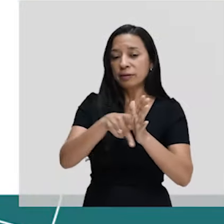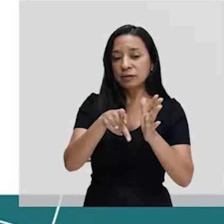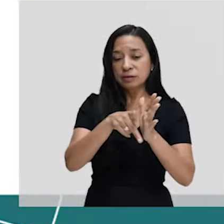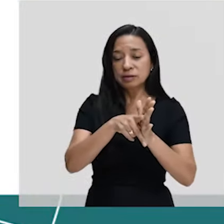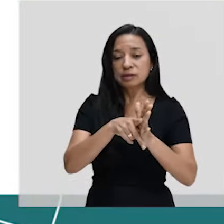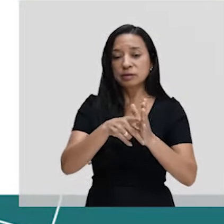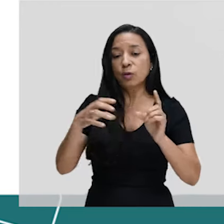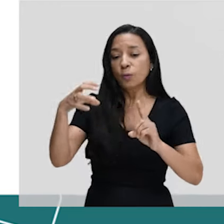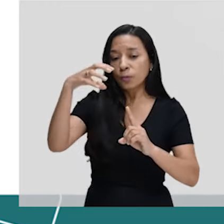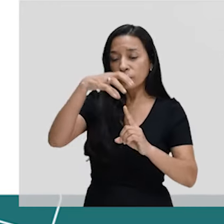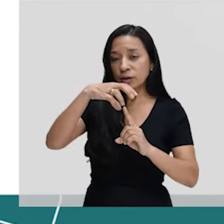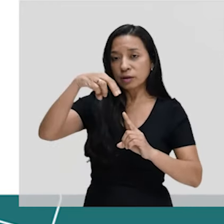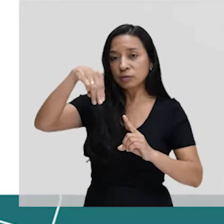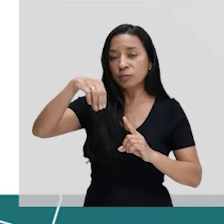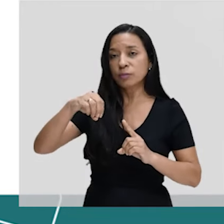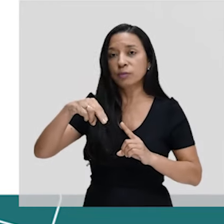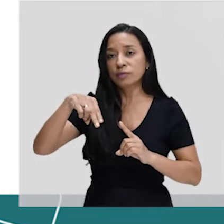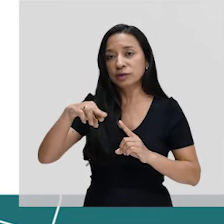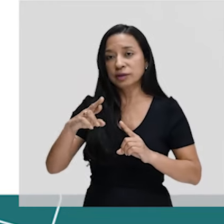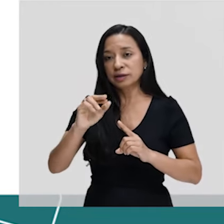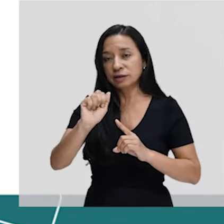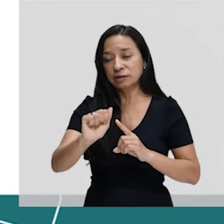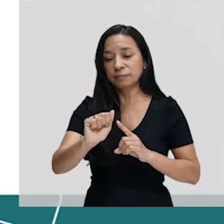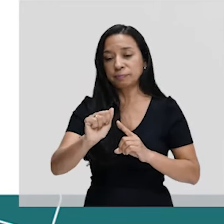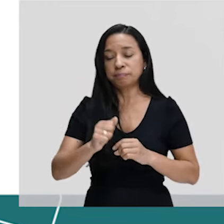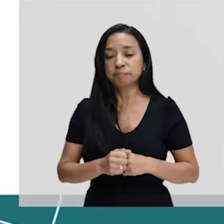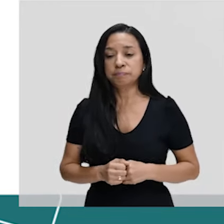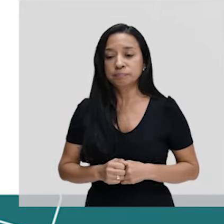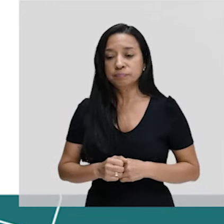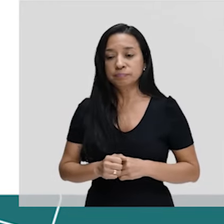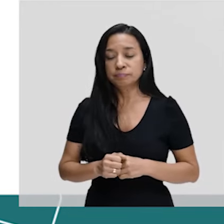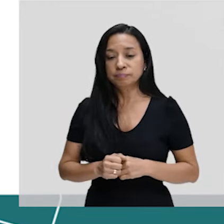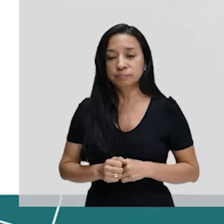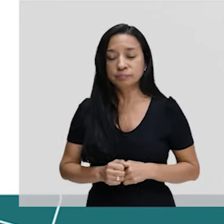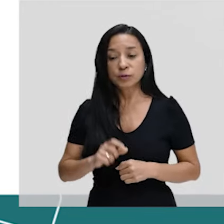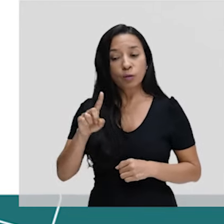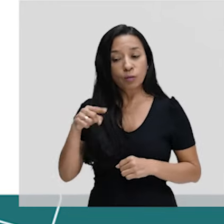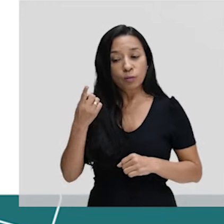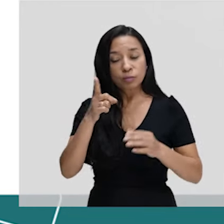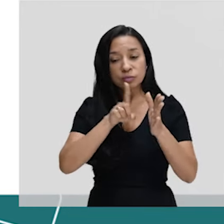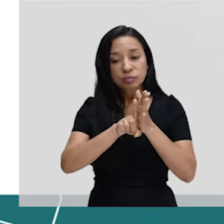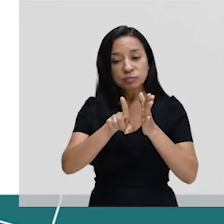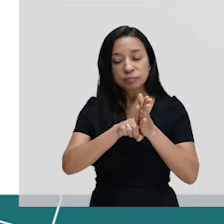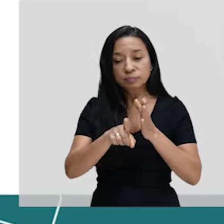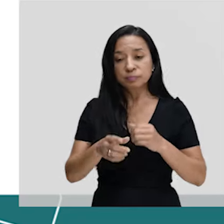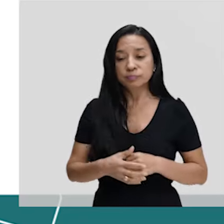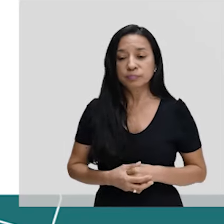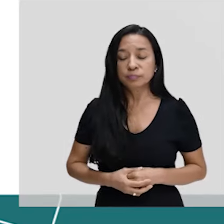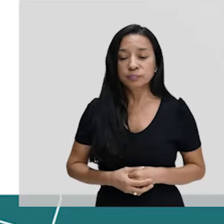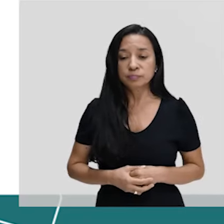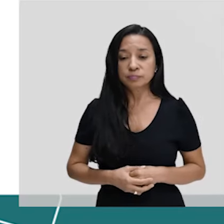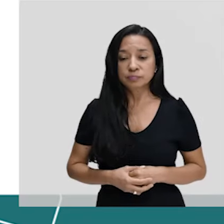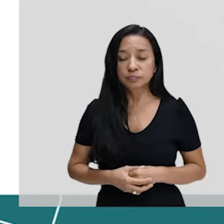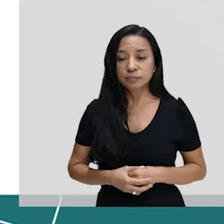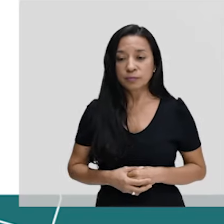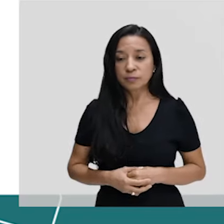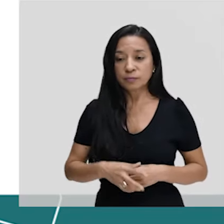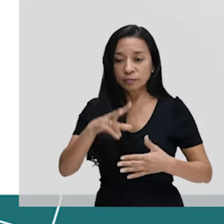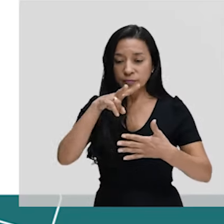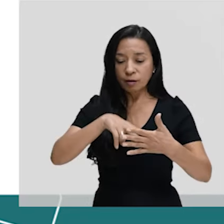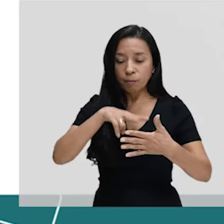ser a letra E. Beleza? Vamos aqui para a próxima questão. O Prêmio Nobel de